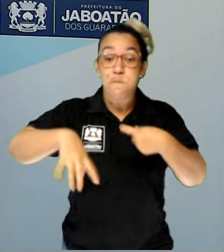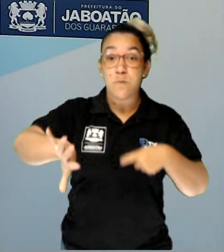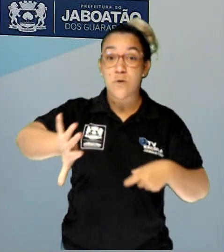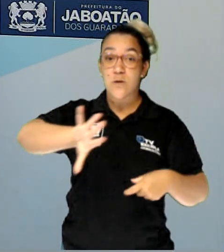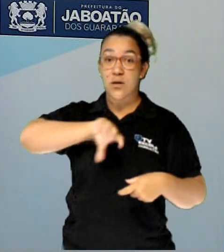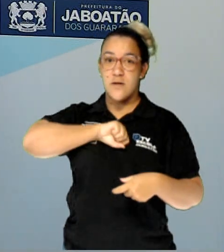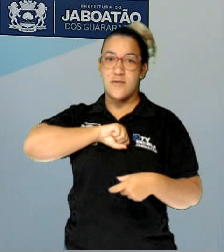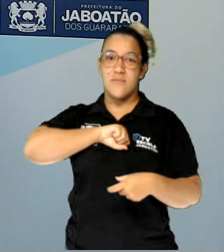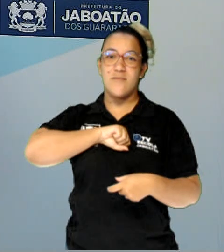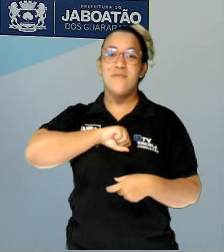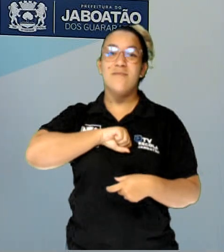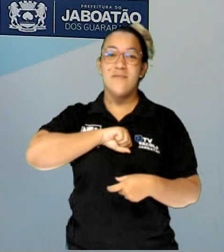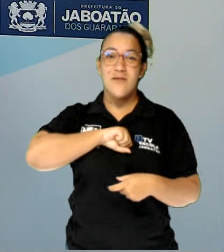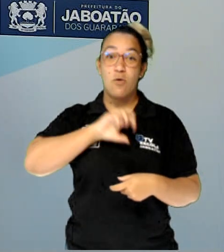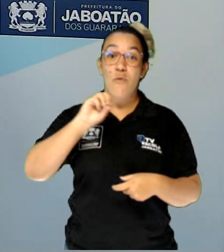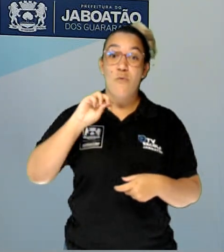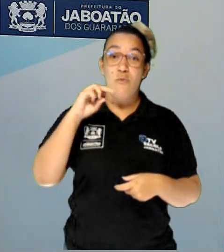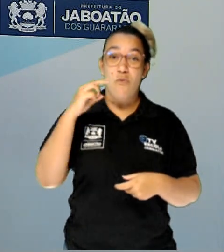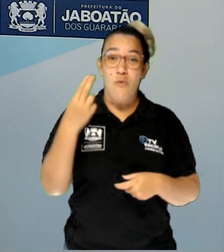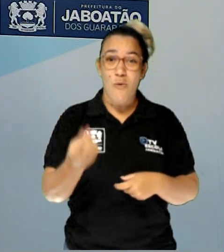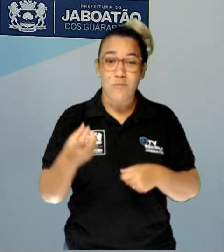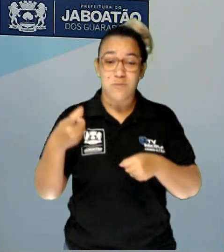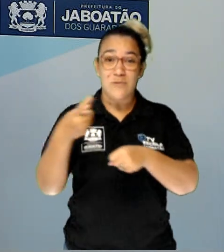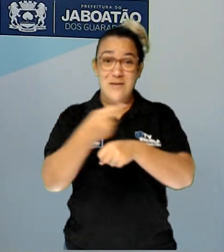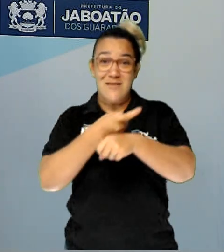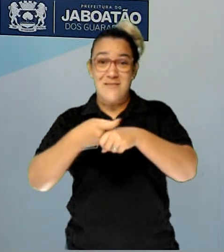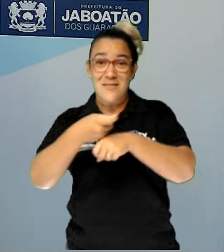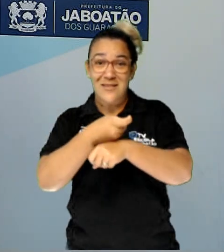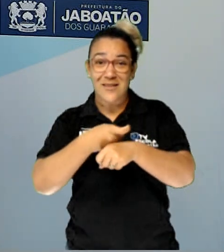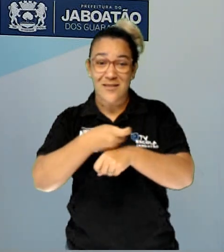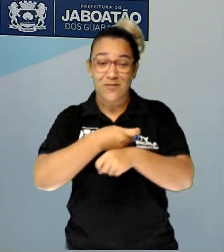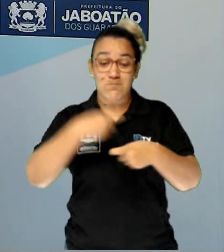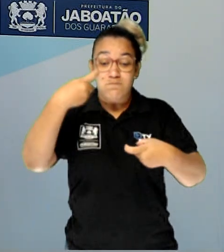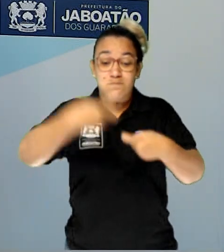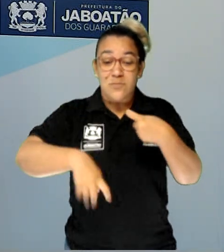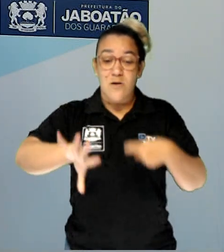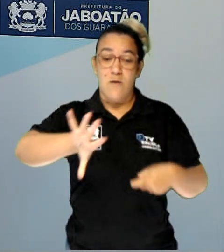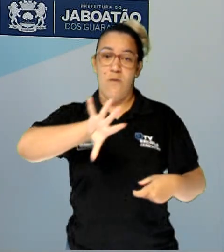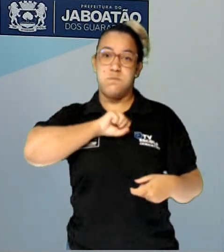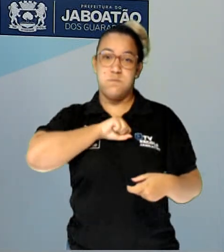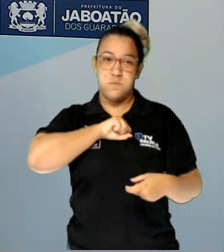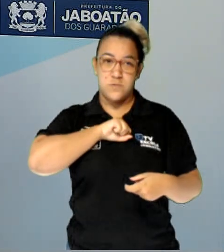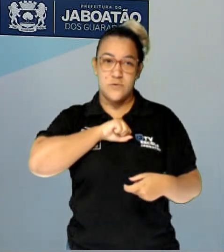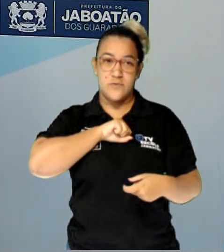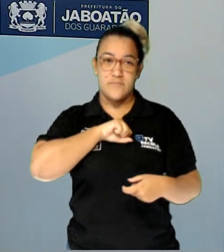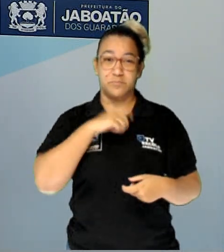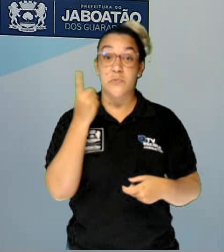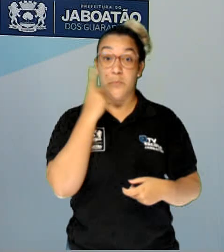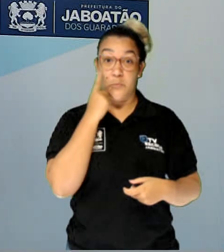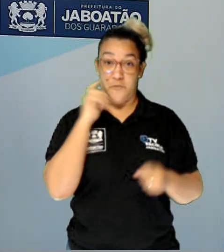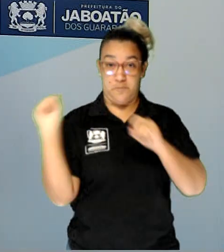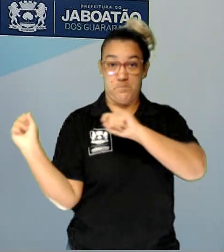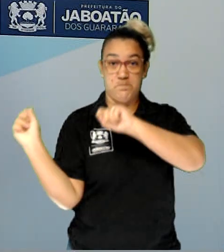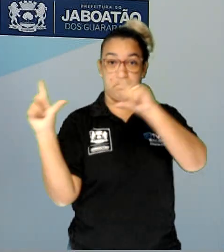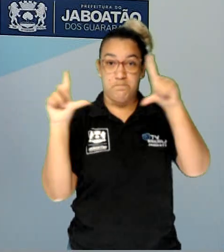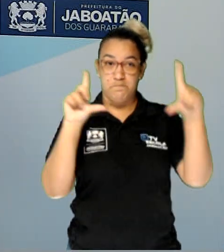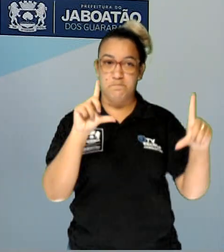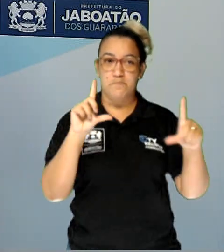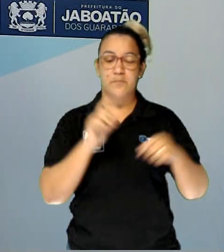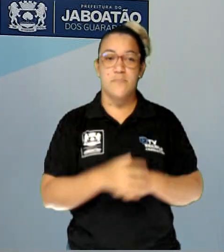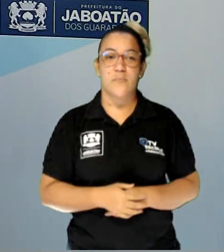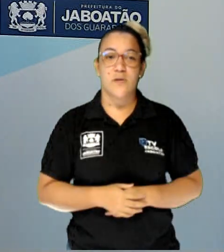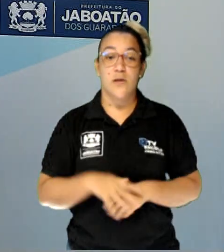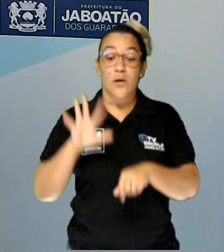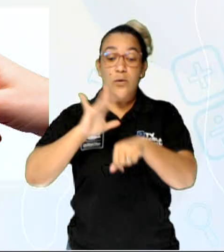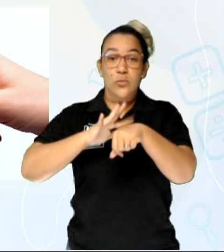sexualmente ou as infecções sexualmente transmissíveis. Vamos ver isso aqui, ó. As doenças